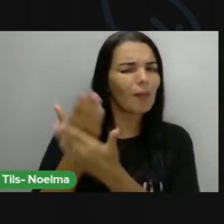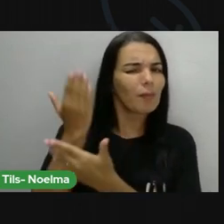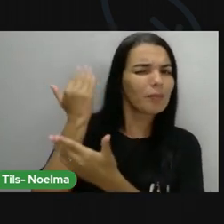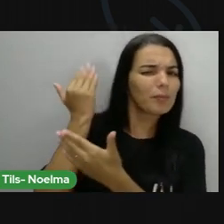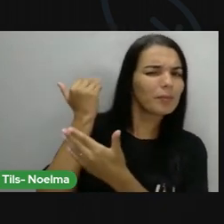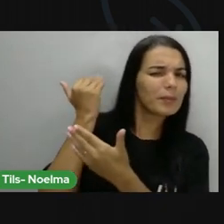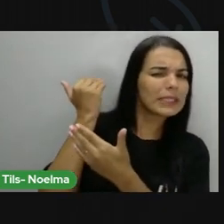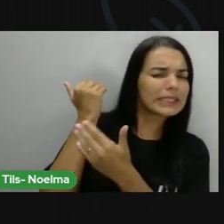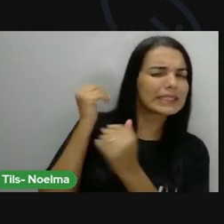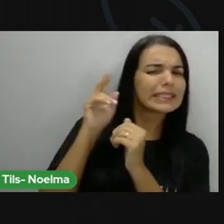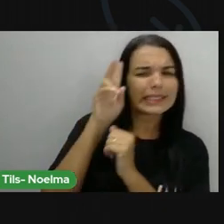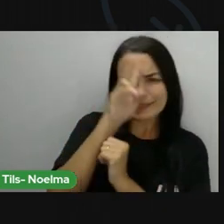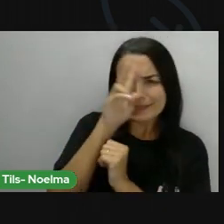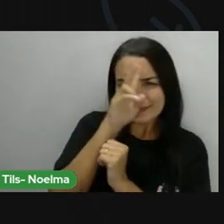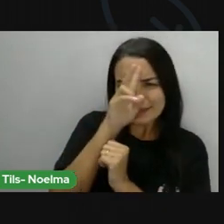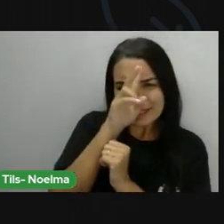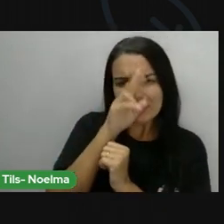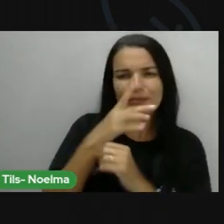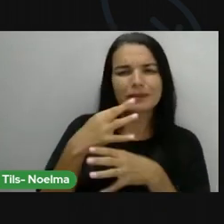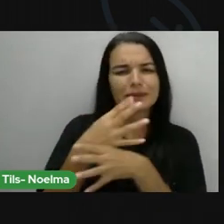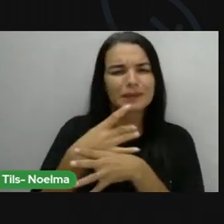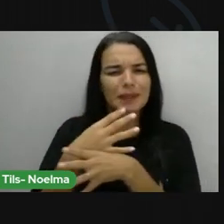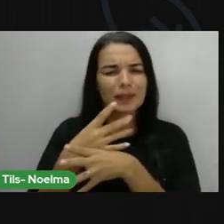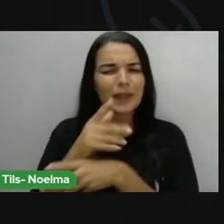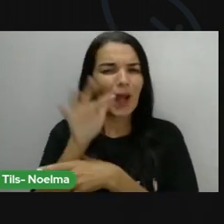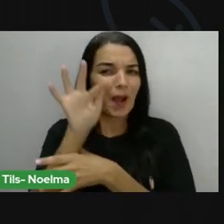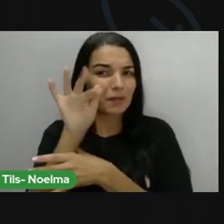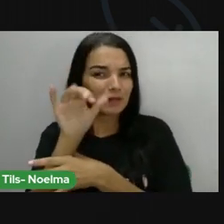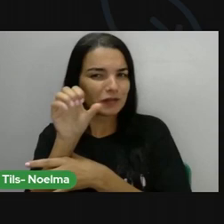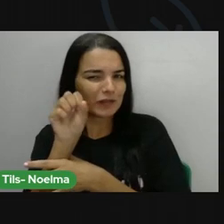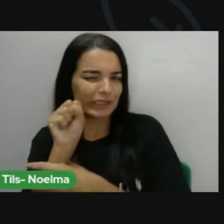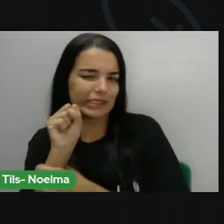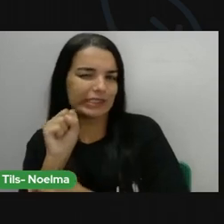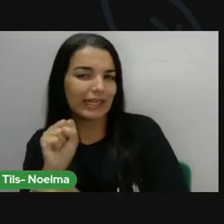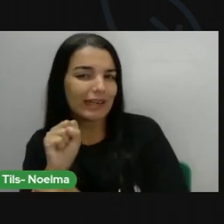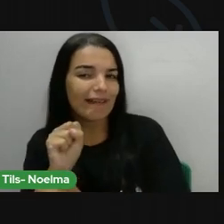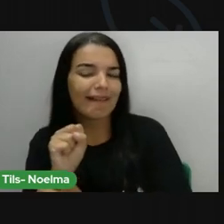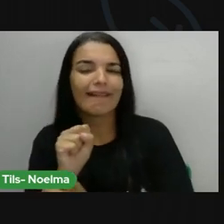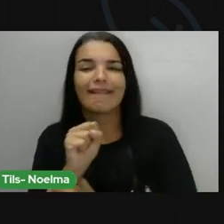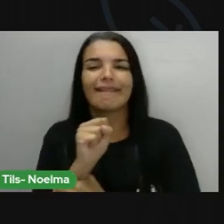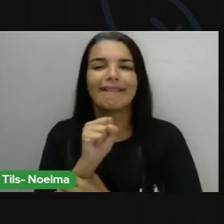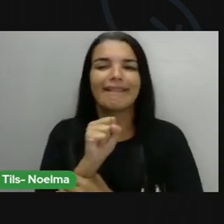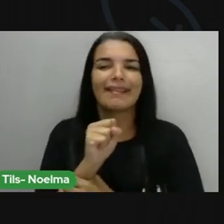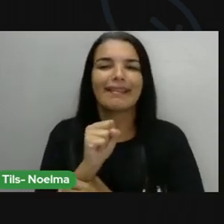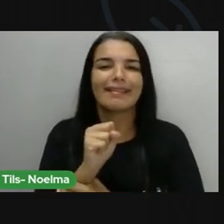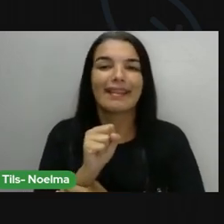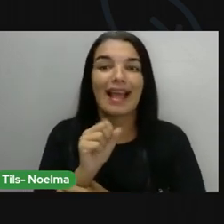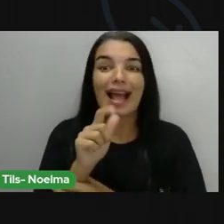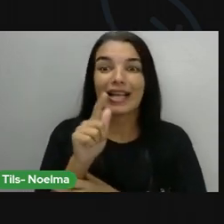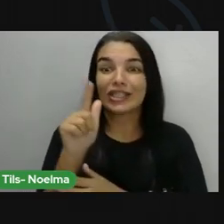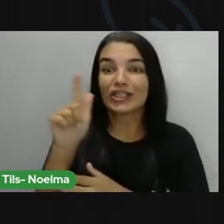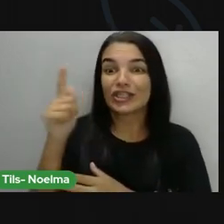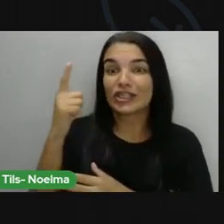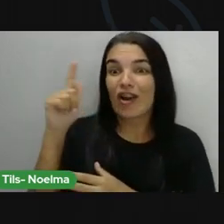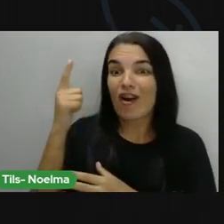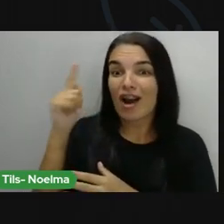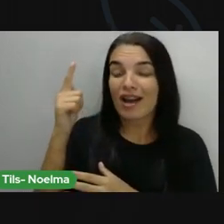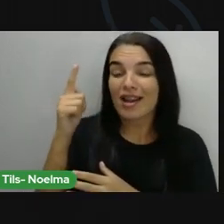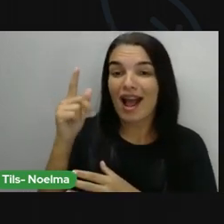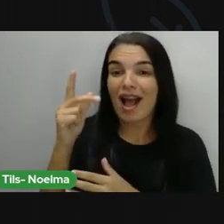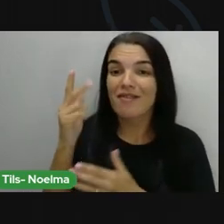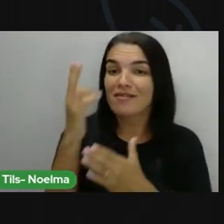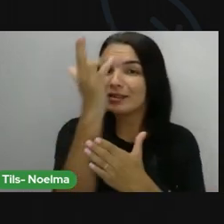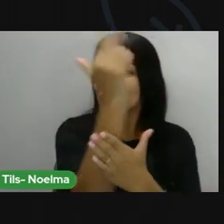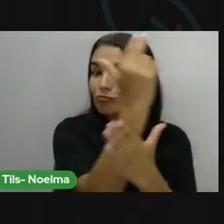veio falando na outra aula, né, que a Pró falou com vocês um pouquinho sobre a parte geográfica de Pera de